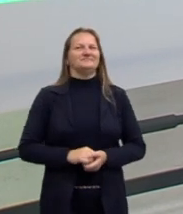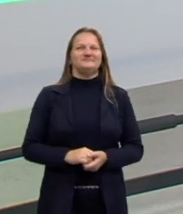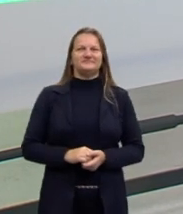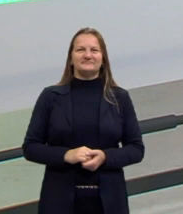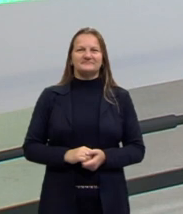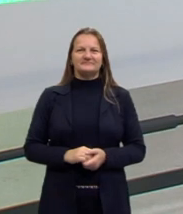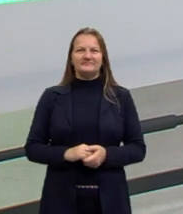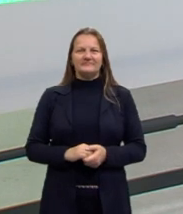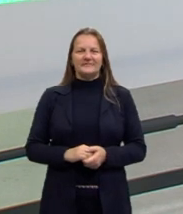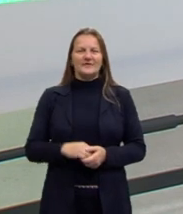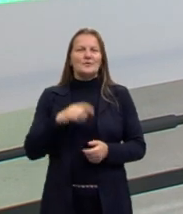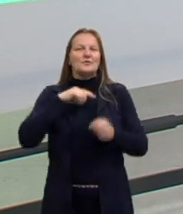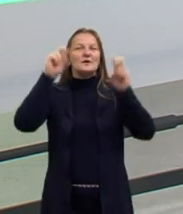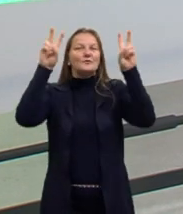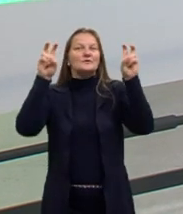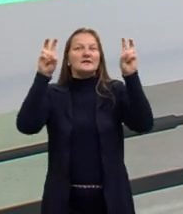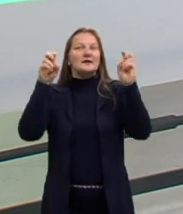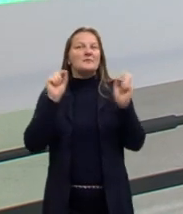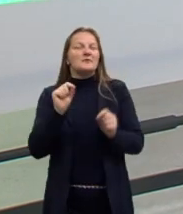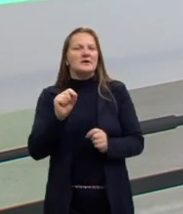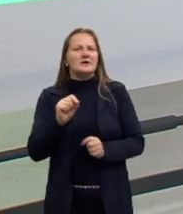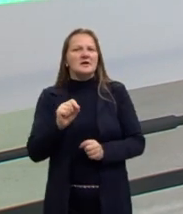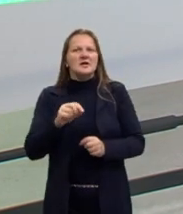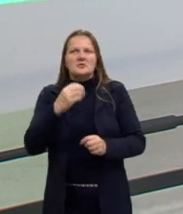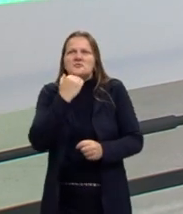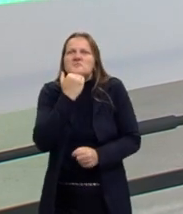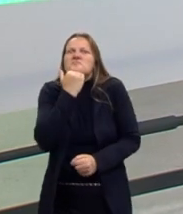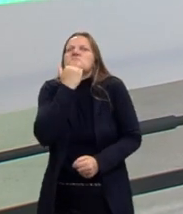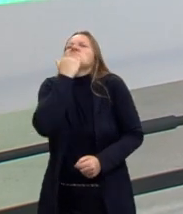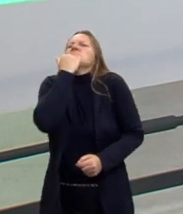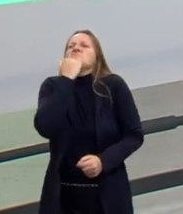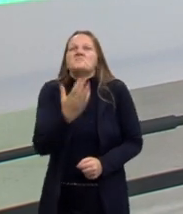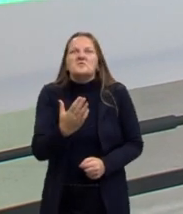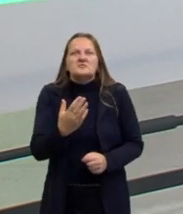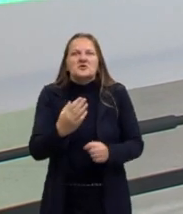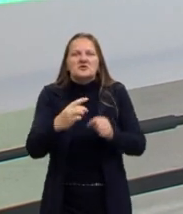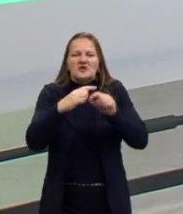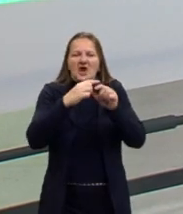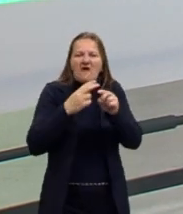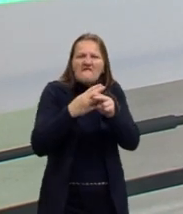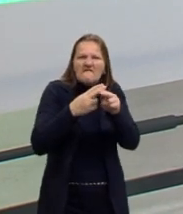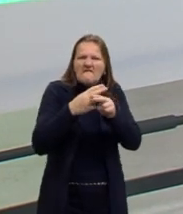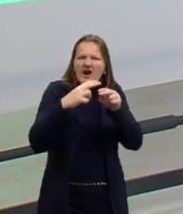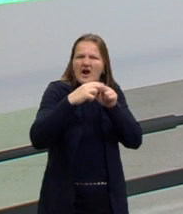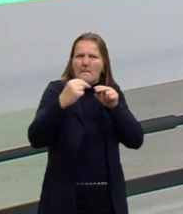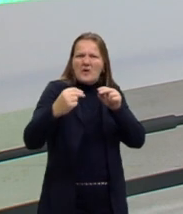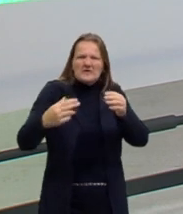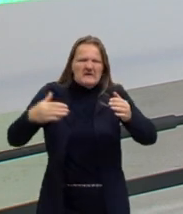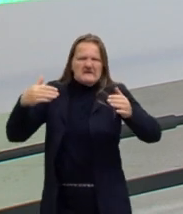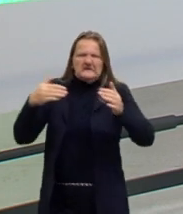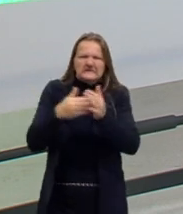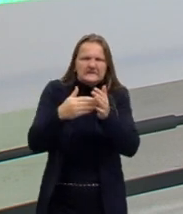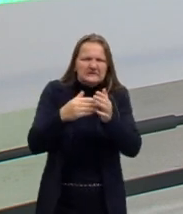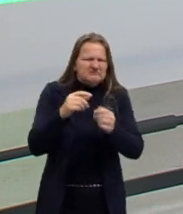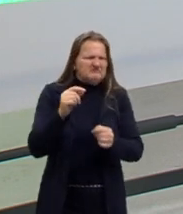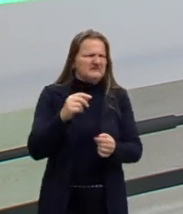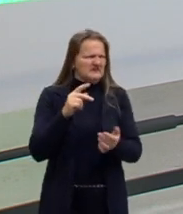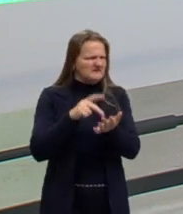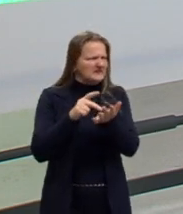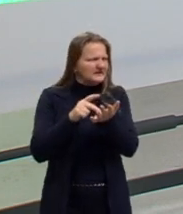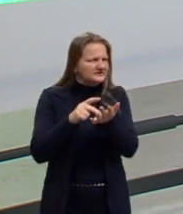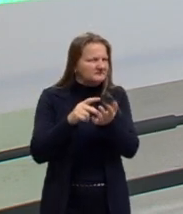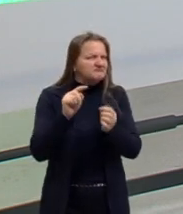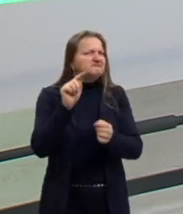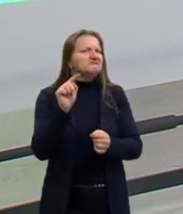E ela tem como título, Não Adianta Bater em Ponta de Faca. Sobre o que será que a gente vai falar